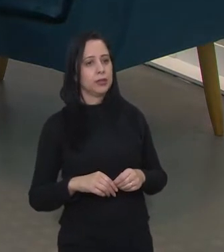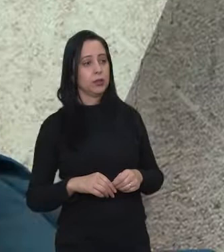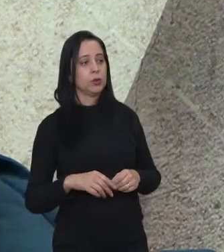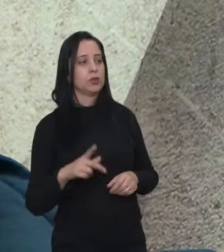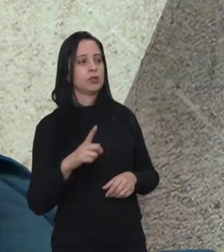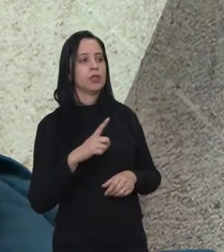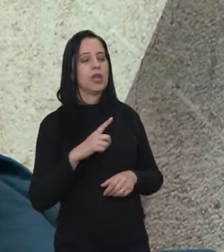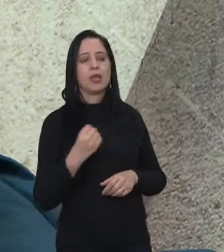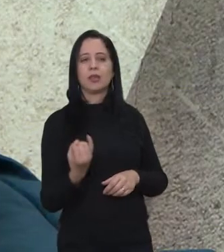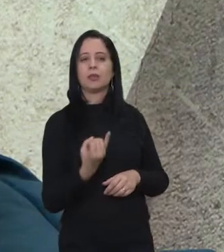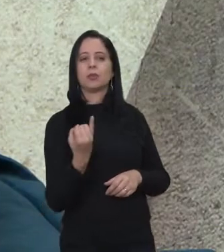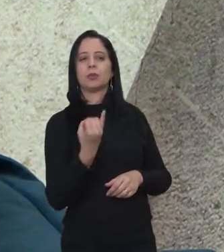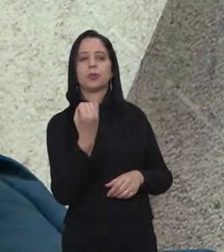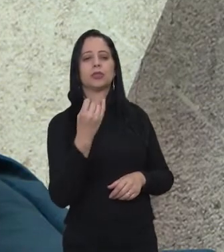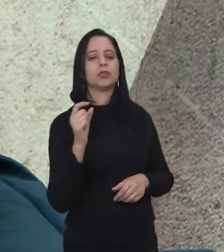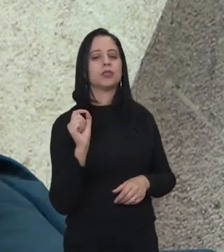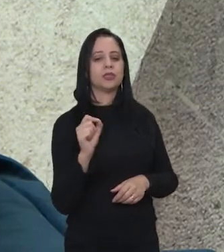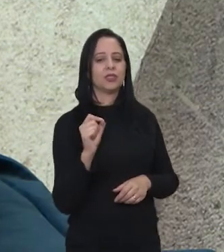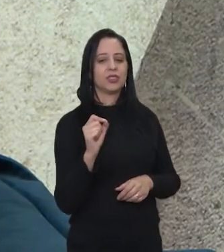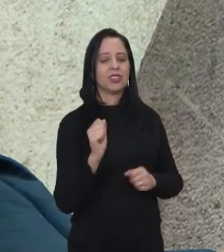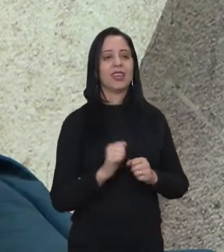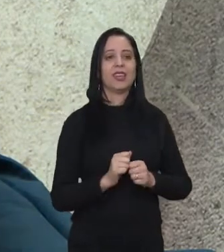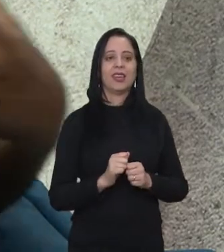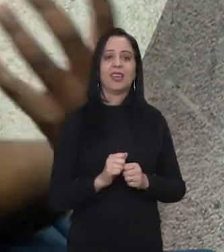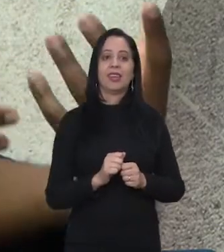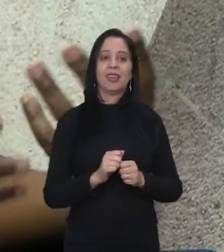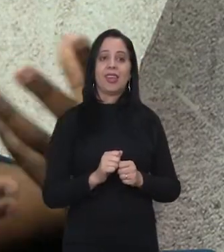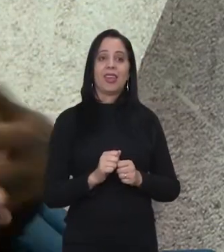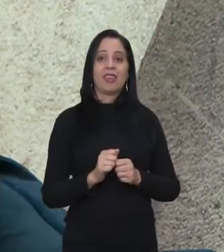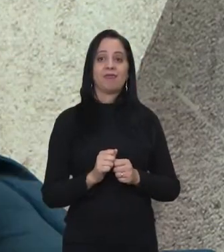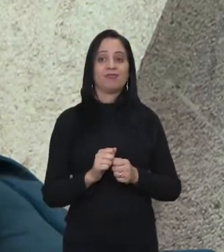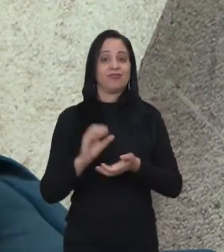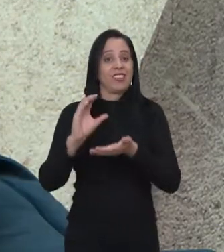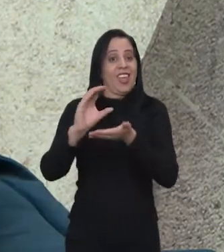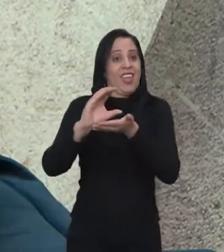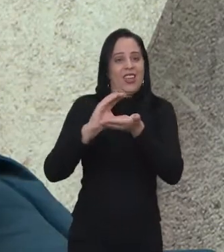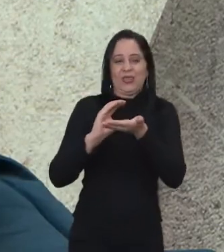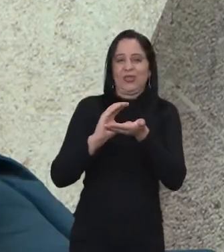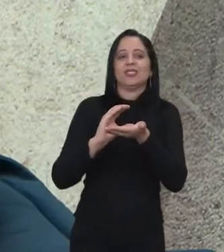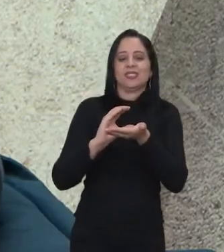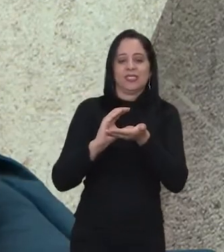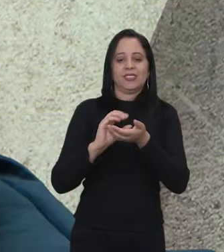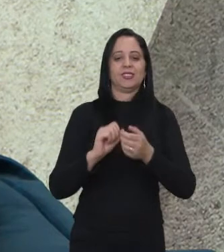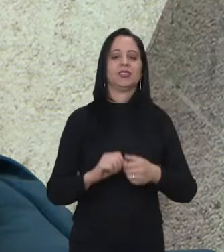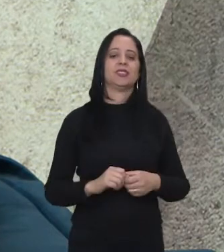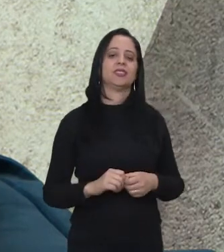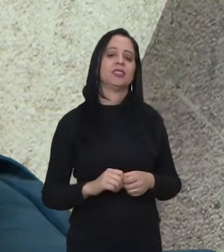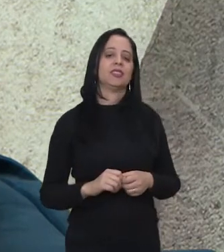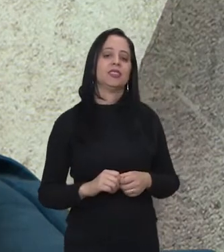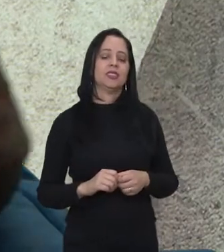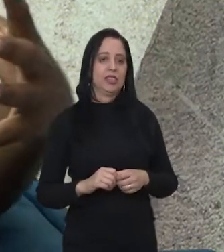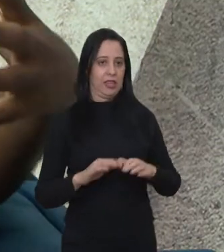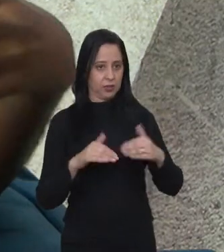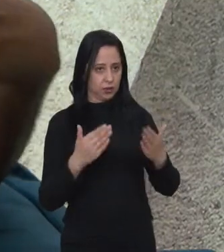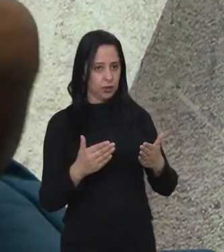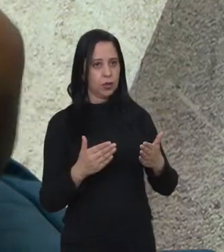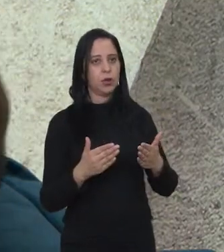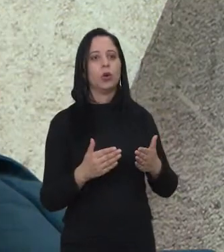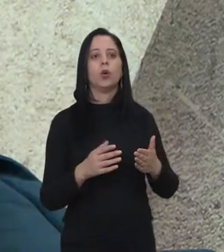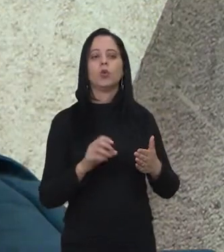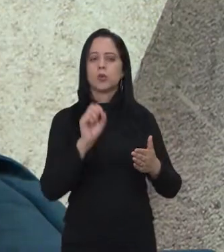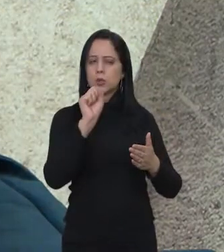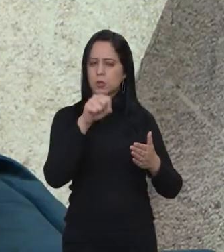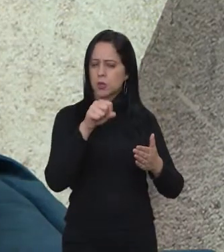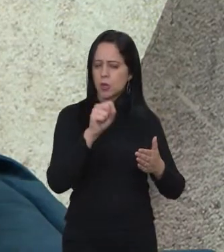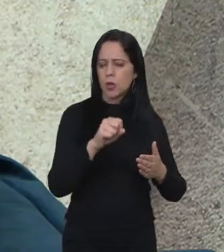Tem uma parte importante, né? Que é onde a gente chega. Recurso. É. Recurso. Então, teve